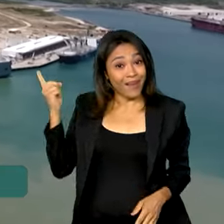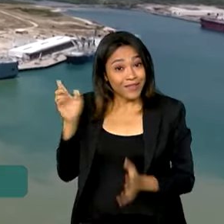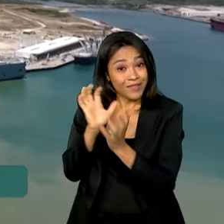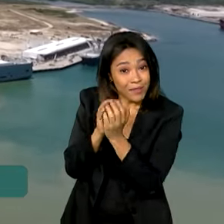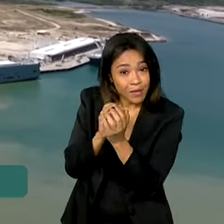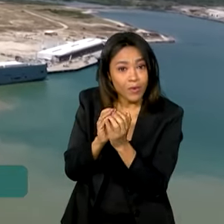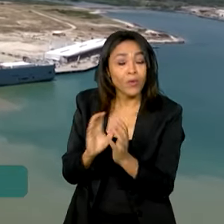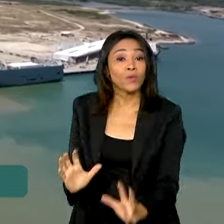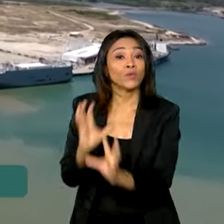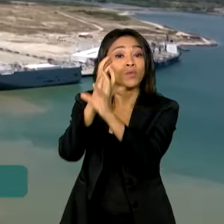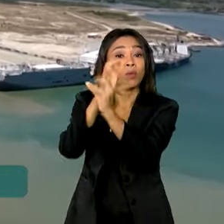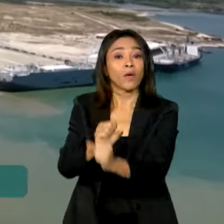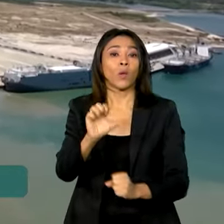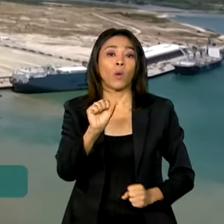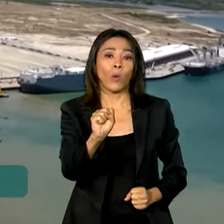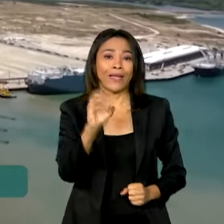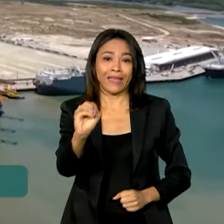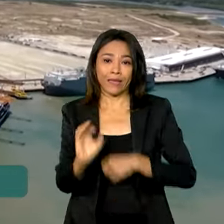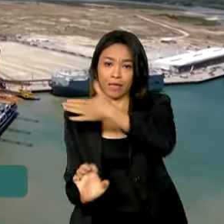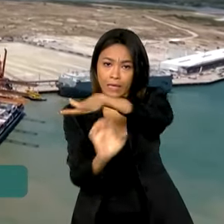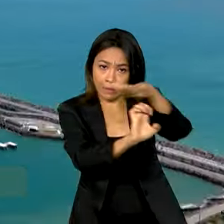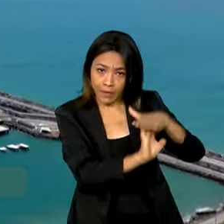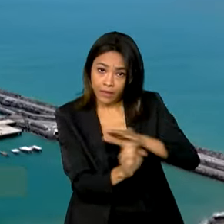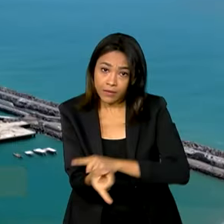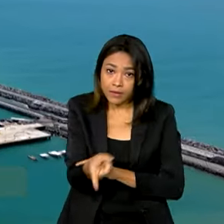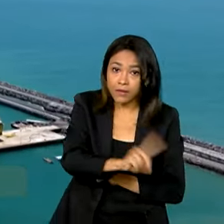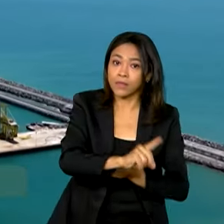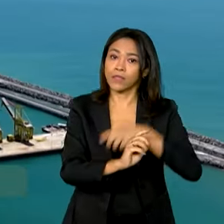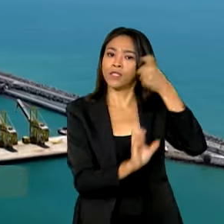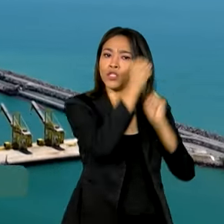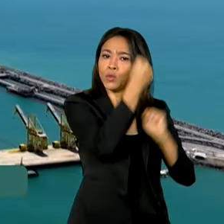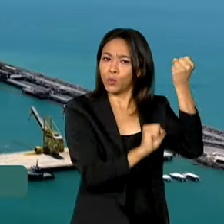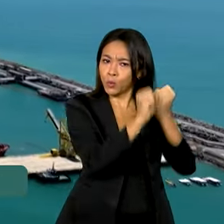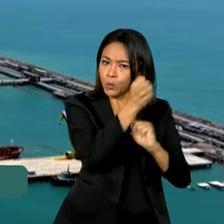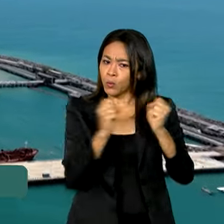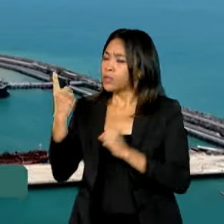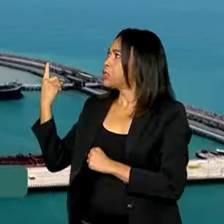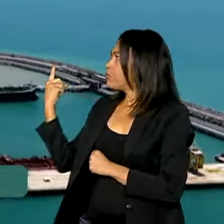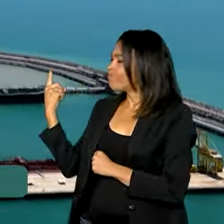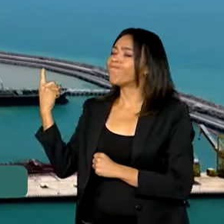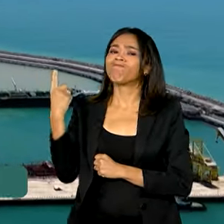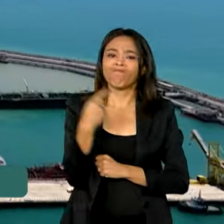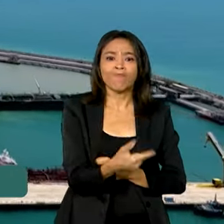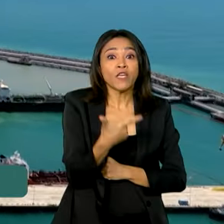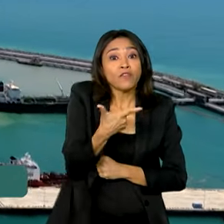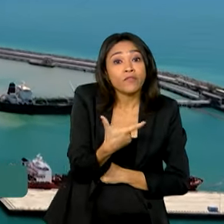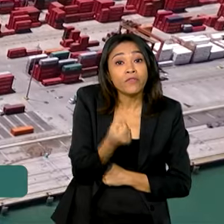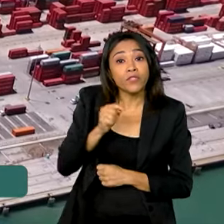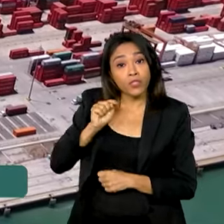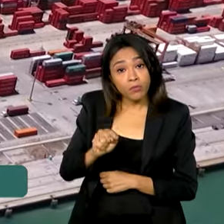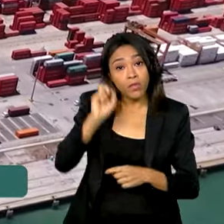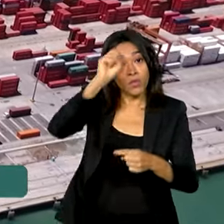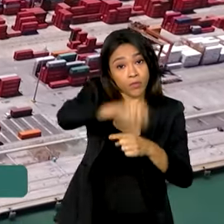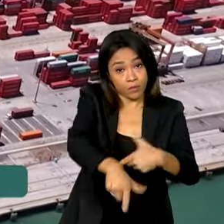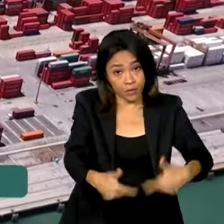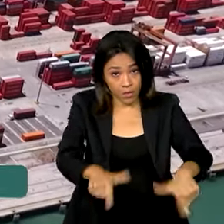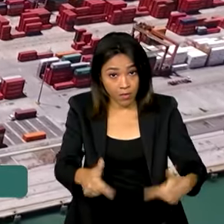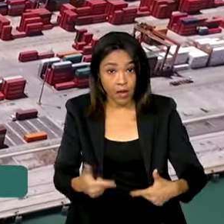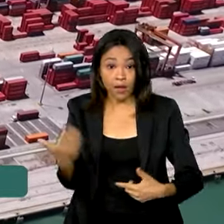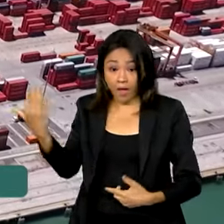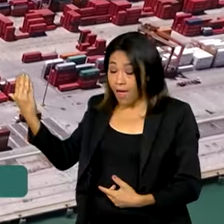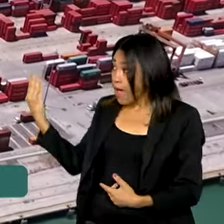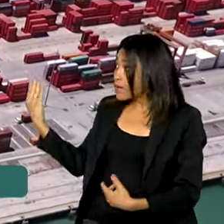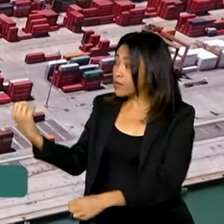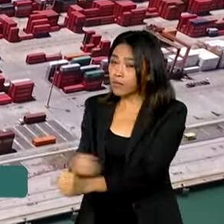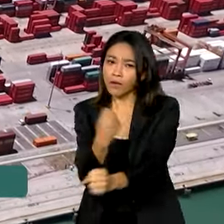São mais de 80 empresas e indústrias que fazem parte do complexo e mais de 20 mil empregos gerados. As obras